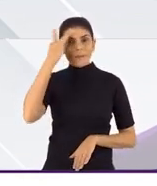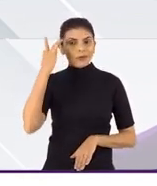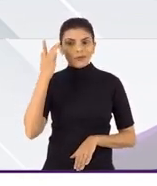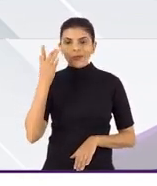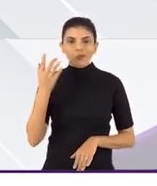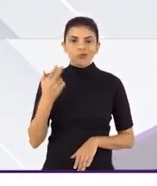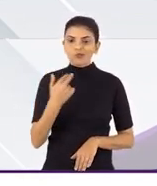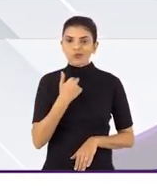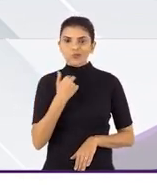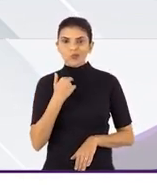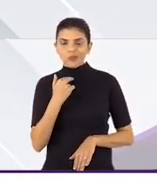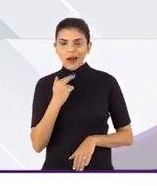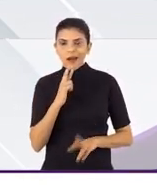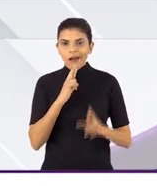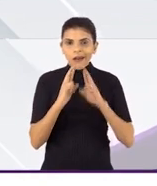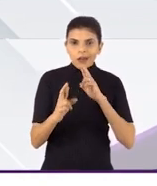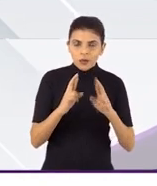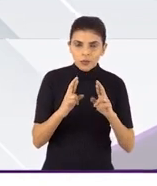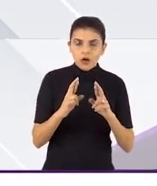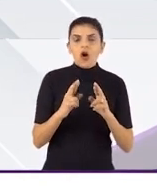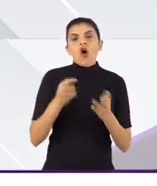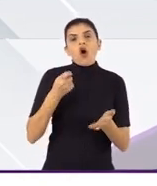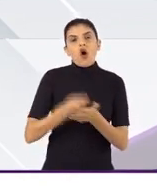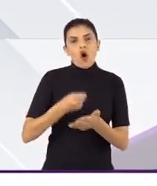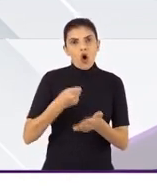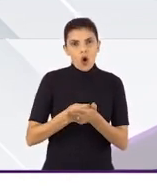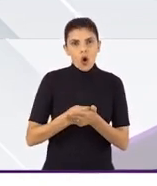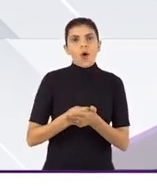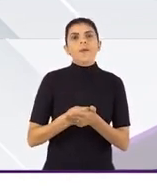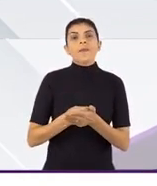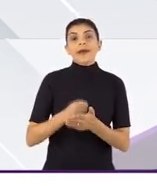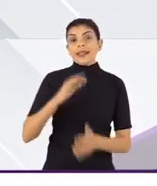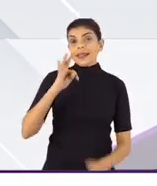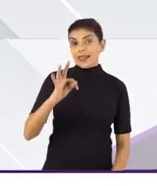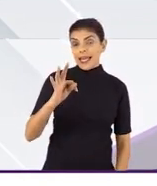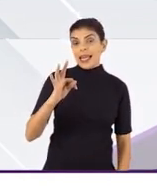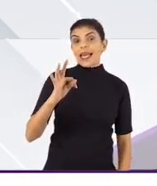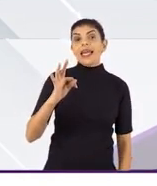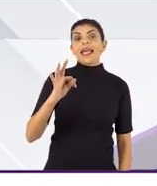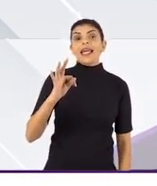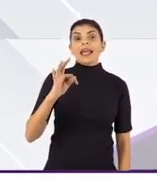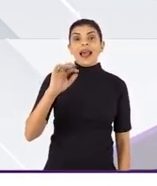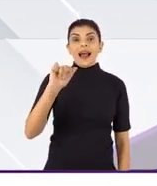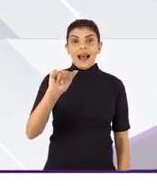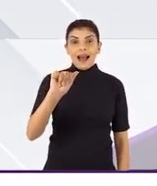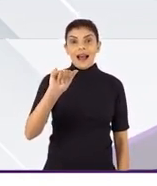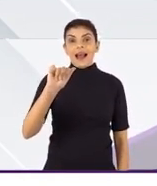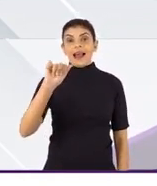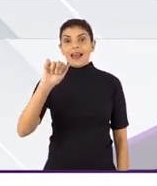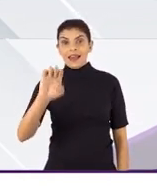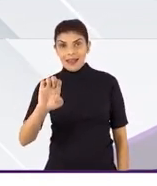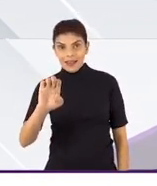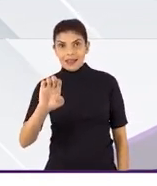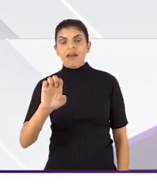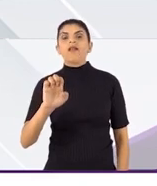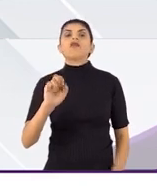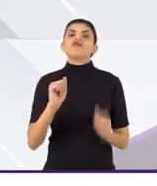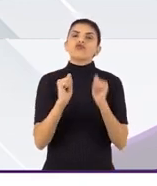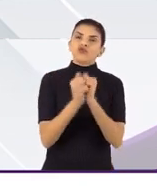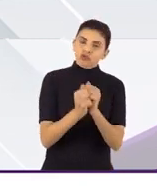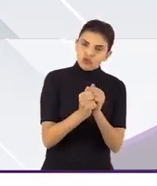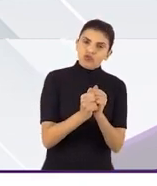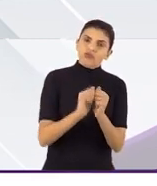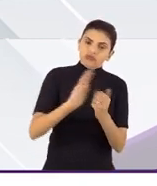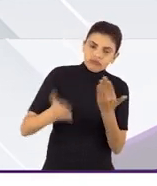indivíduos que não sejam capazes de consentir, será utilizado o termo de assentimento livre espadecido